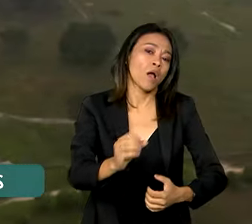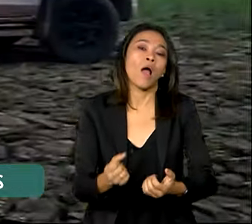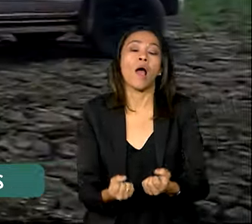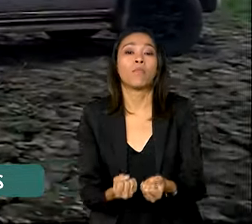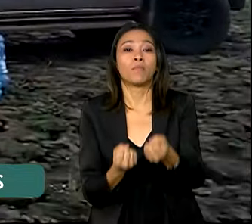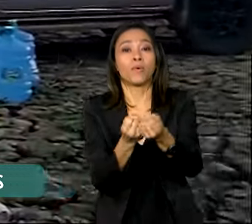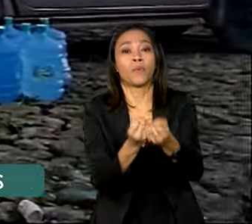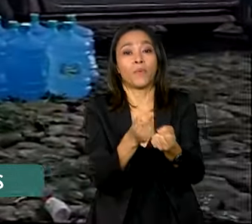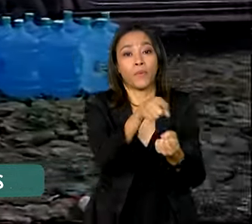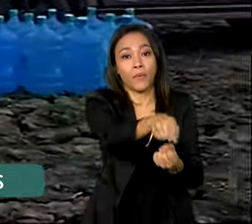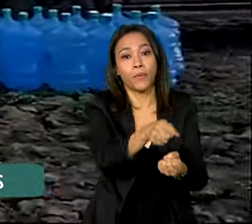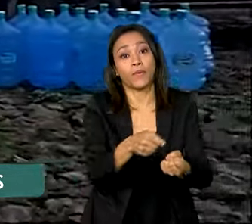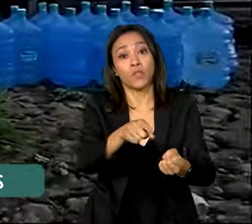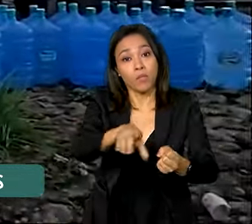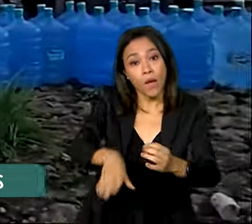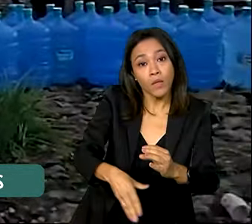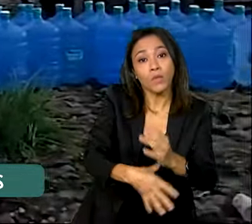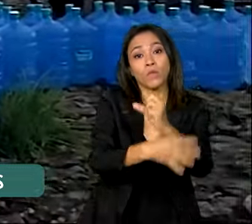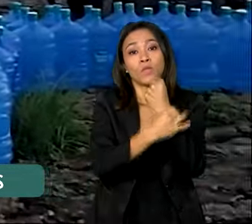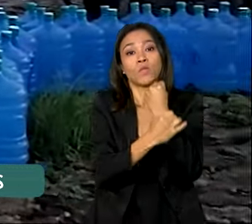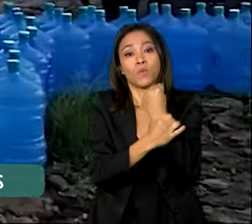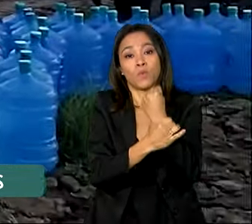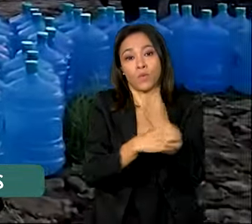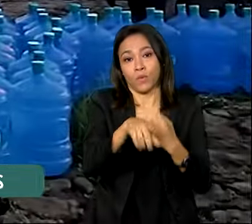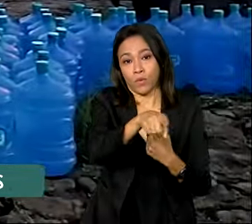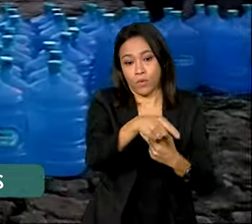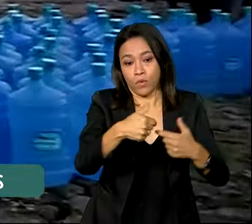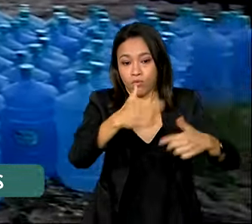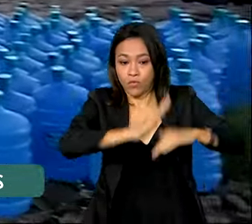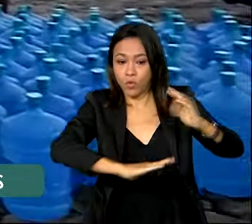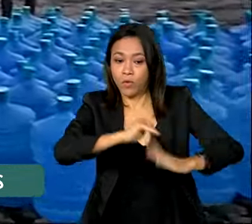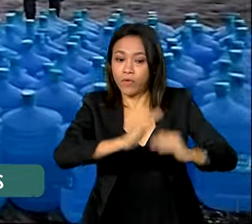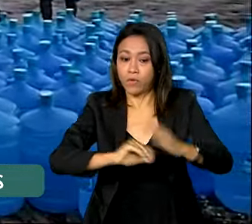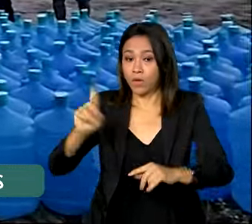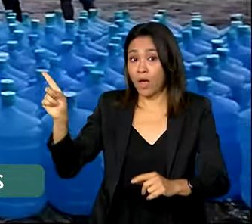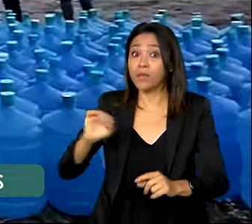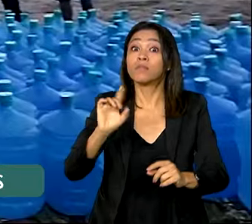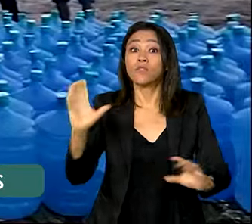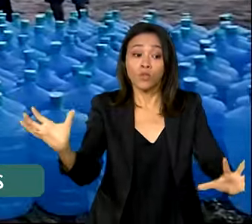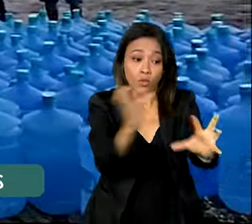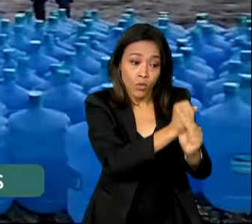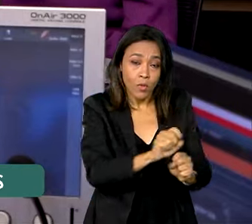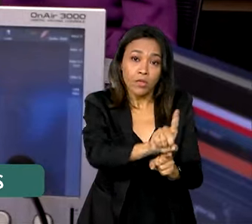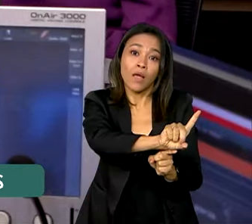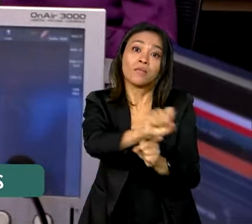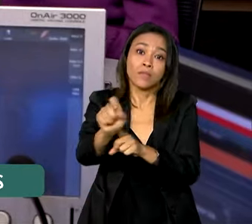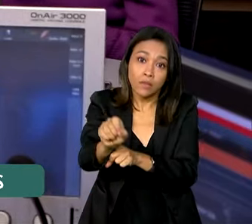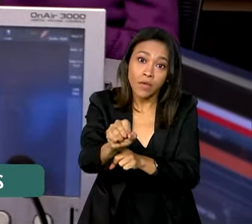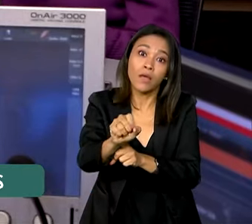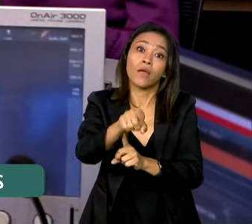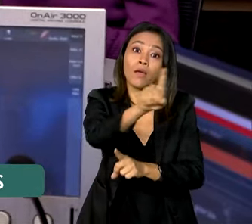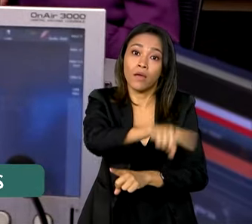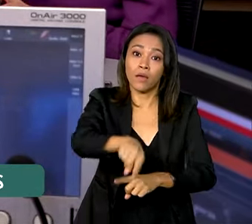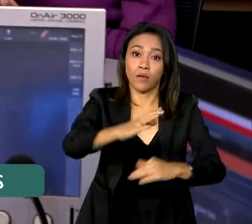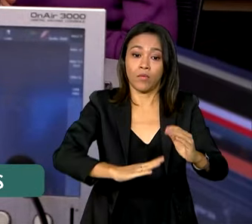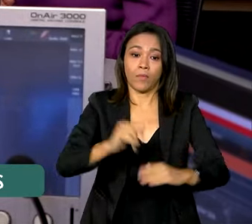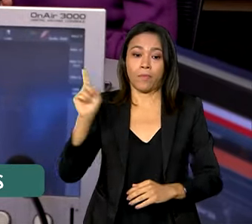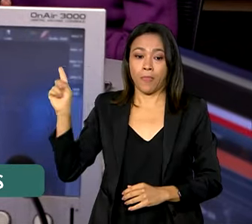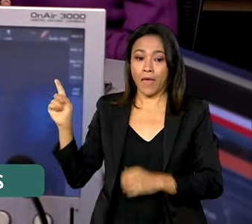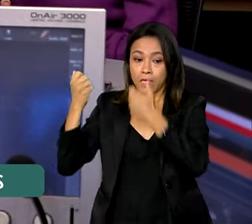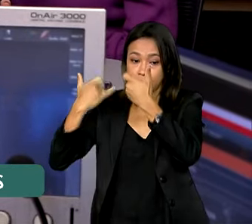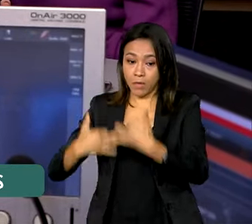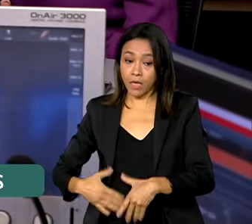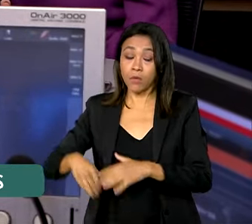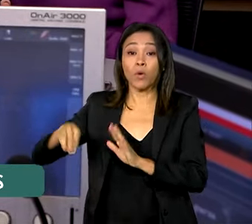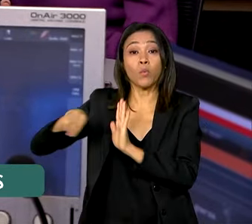extraordinário do seguro defeso a pescadores de mais de 100 municípios da região norte. Quando o presidente baixa uma medida provisória